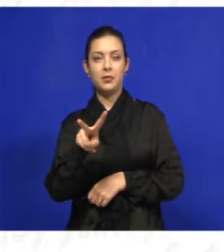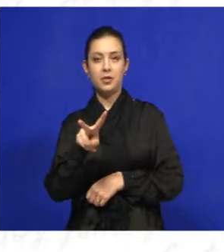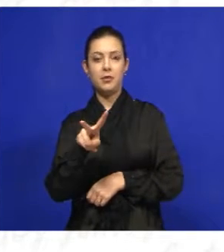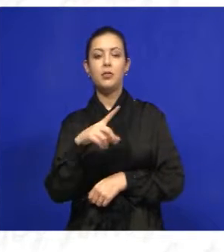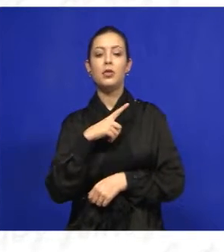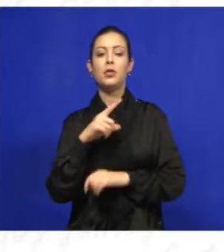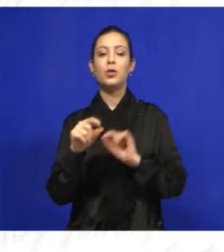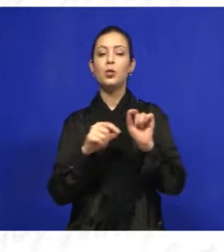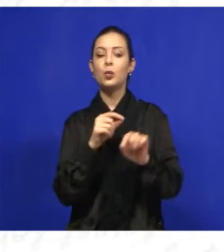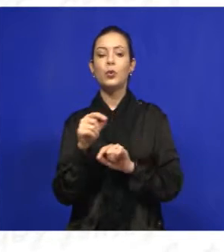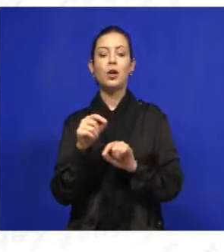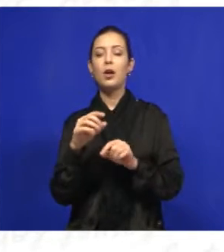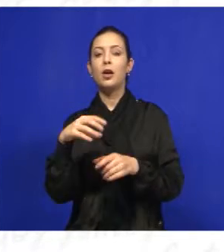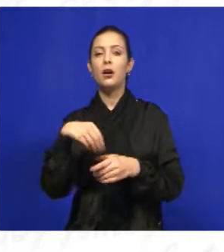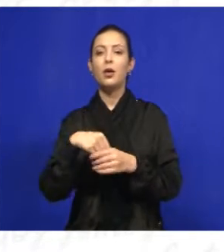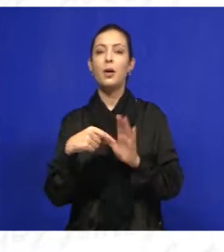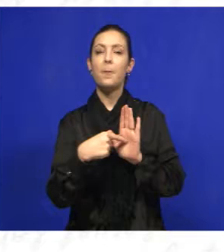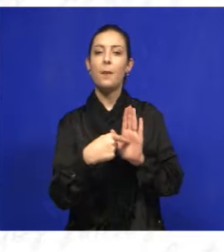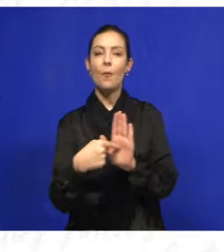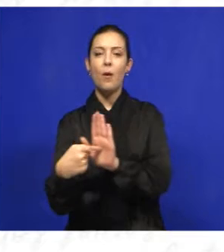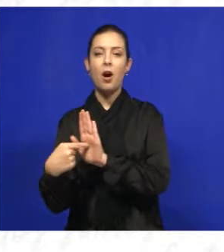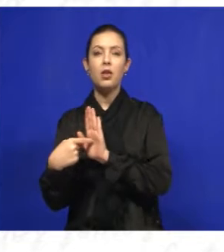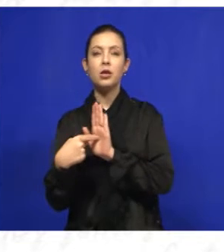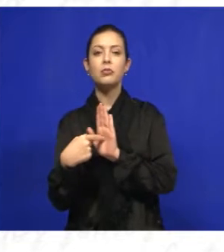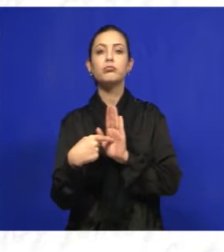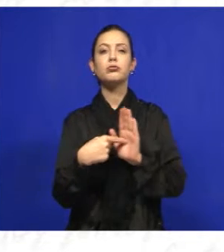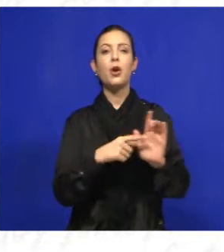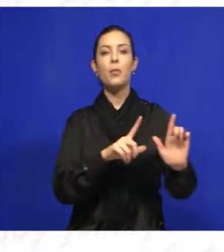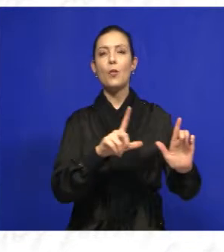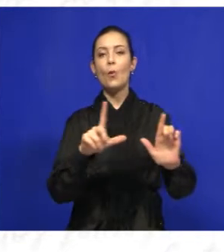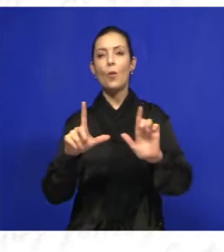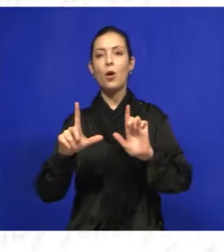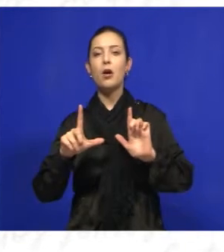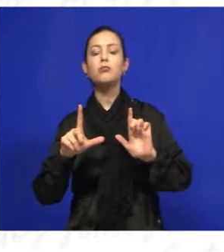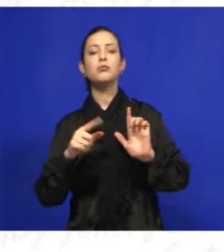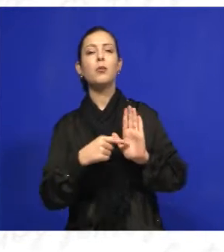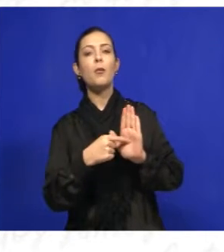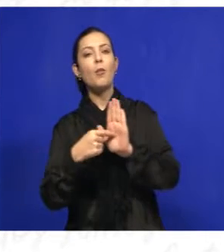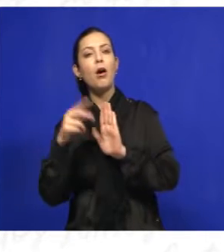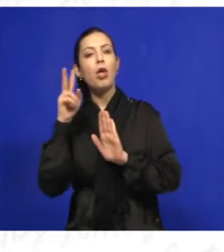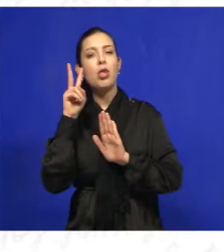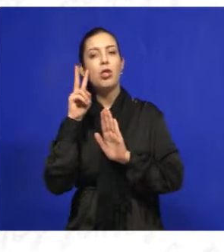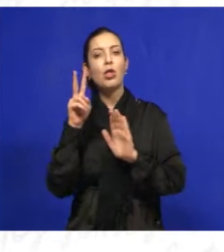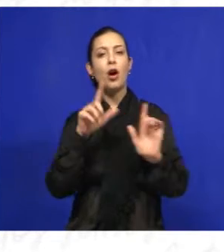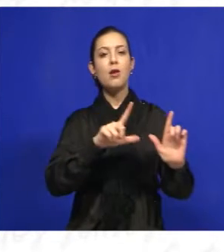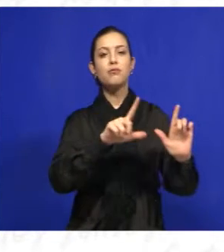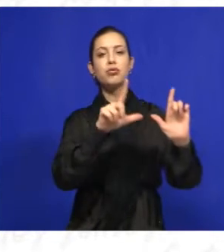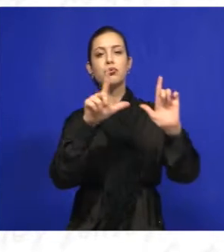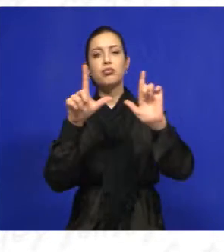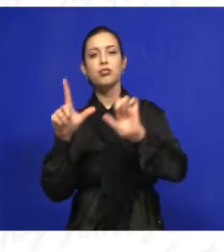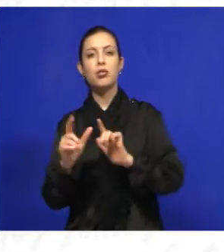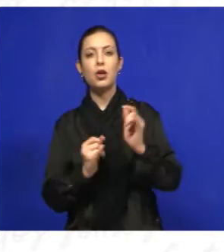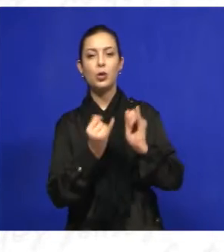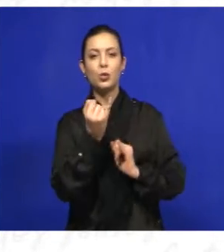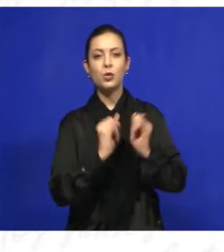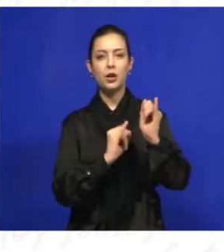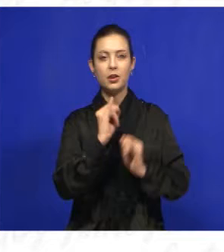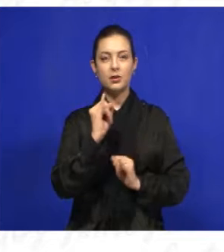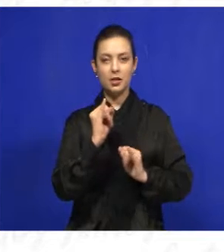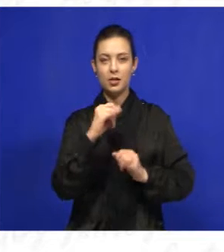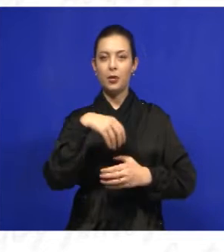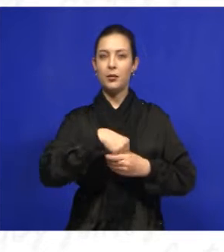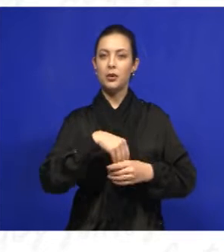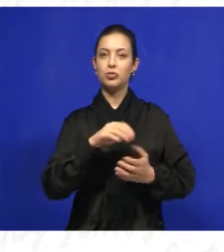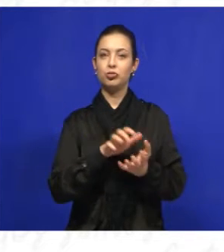que teve ali uma amostra, uma exposição com respeito à história da industrialização de Jacareí.